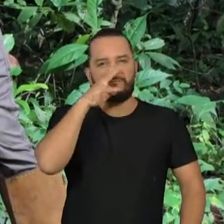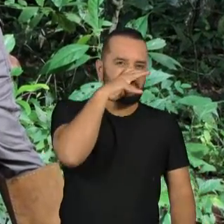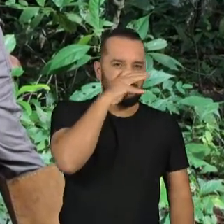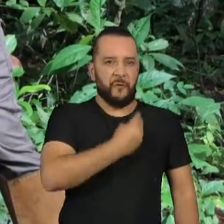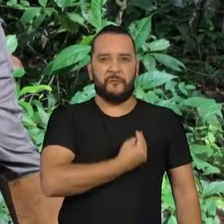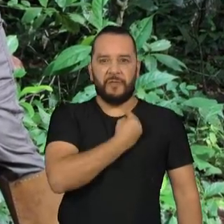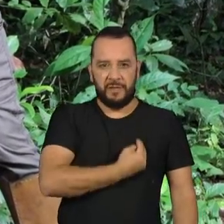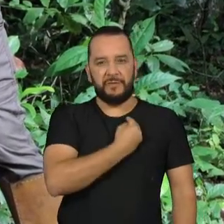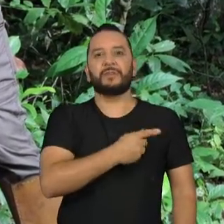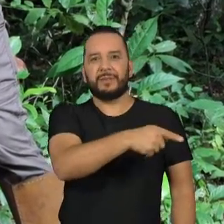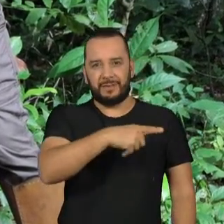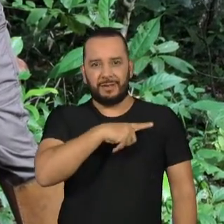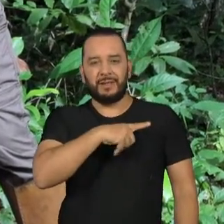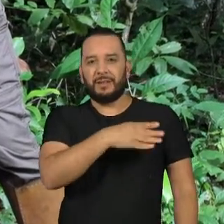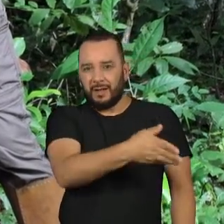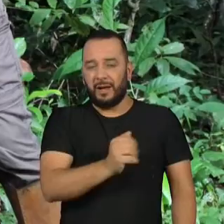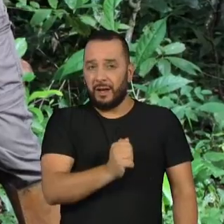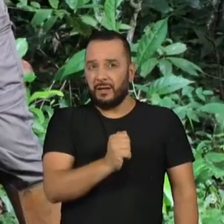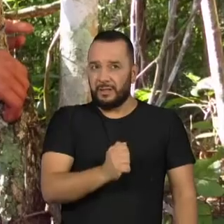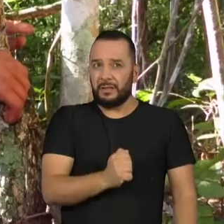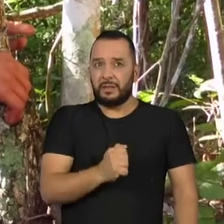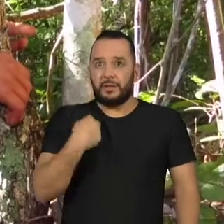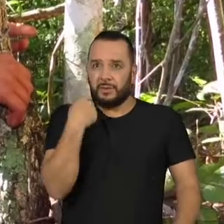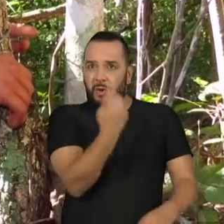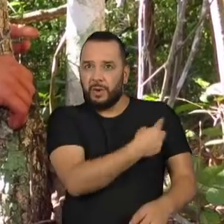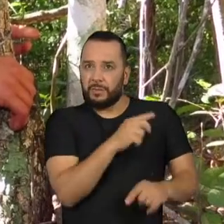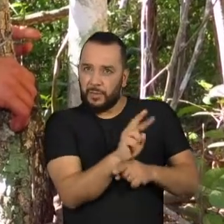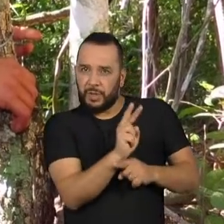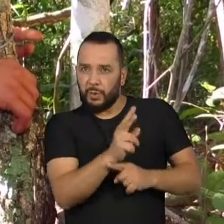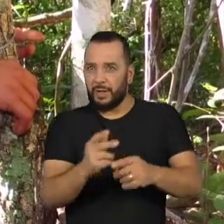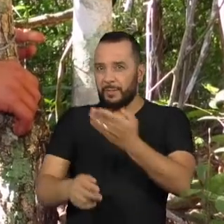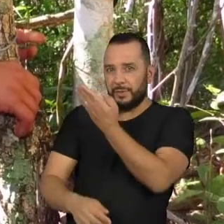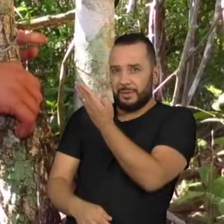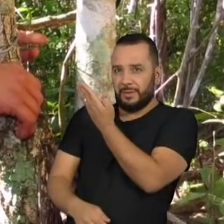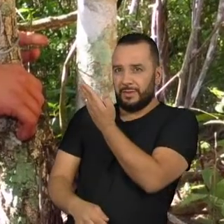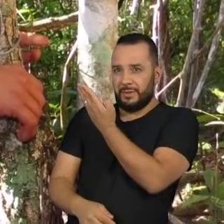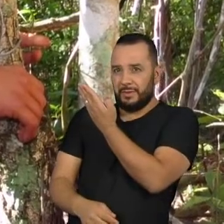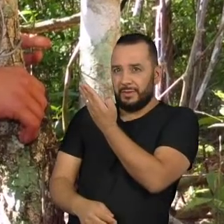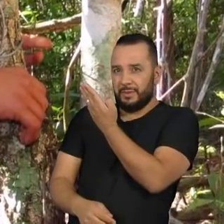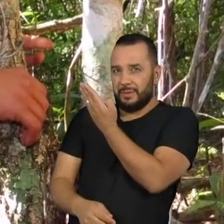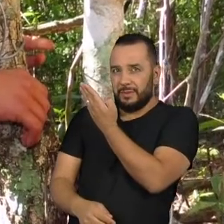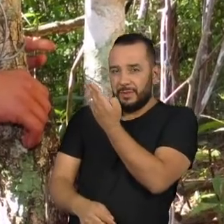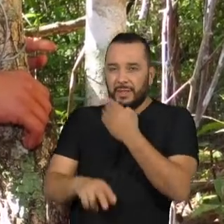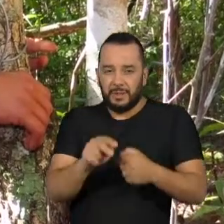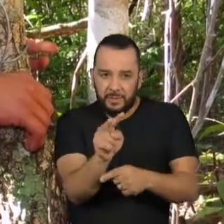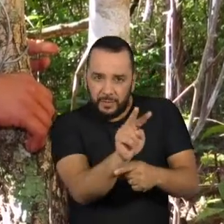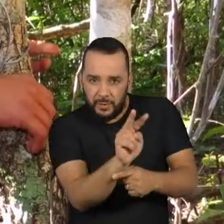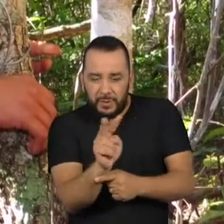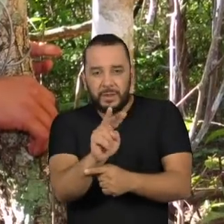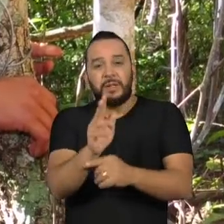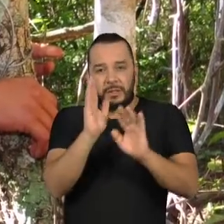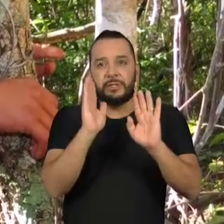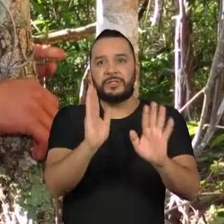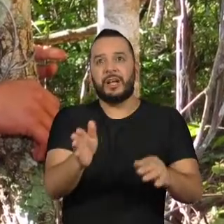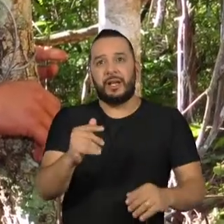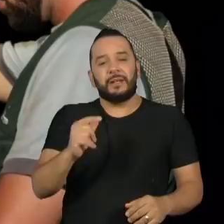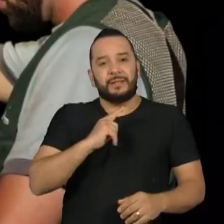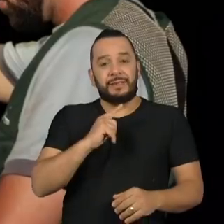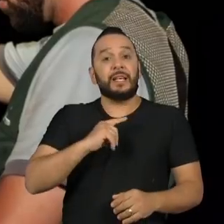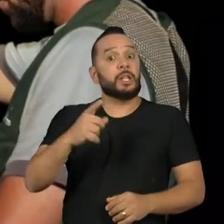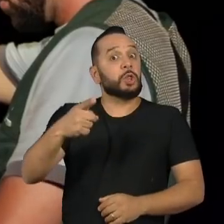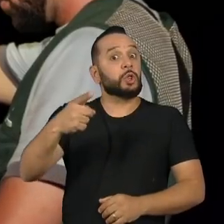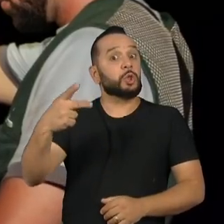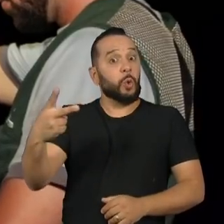do formato que a gente fala, monitoramos 12 indivíduos que foram capturados,